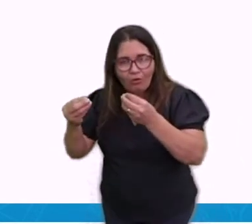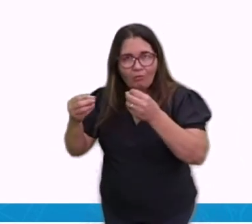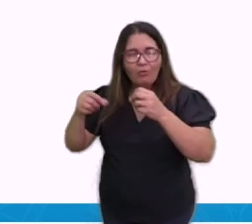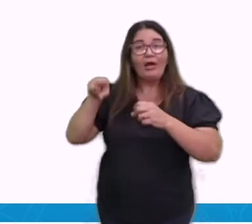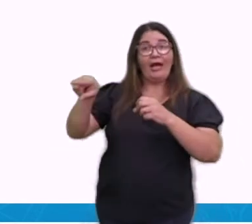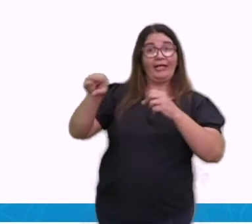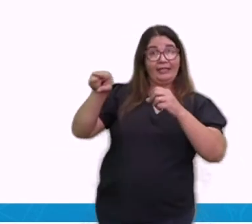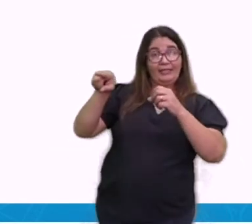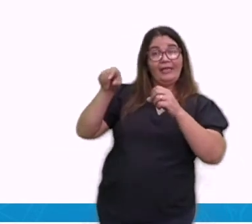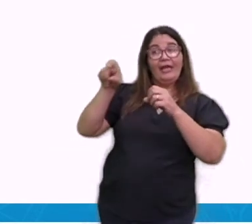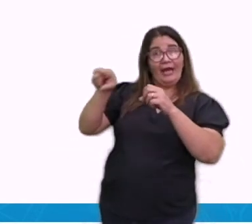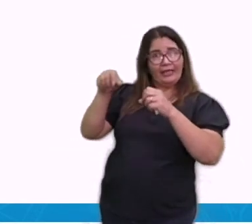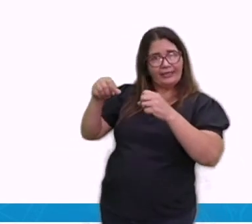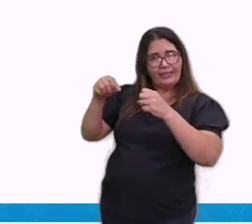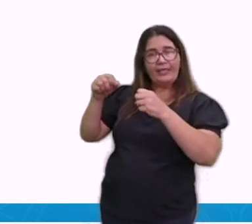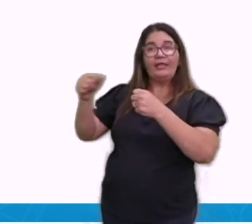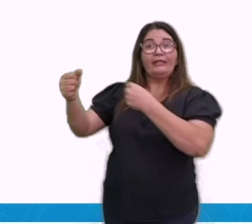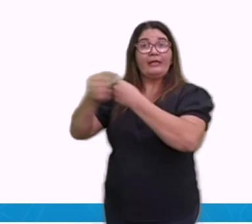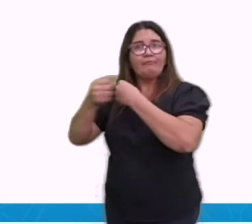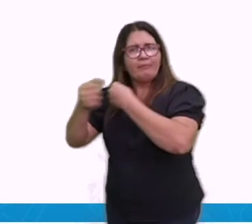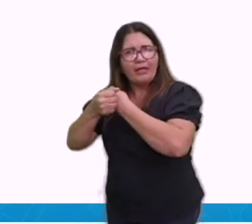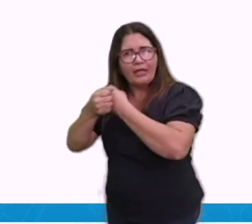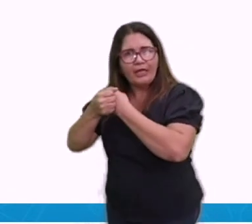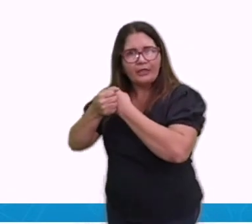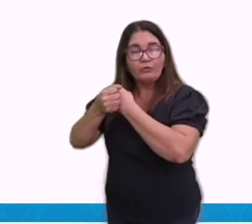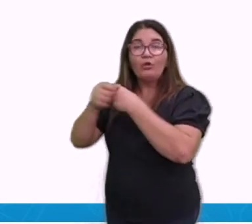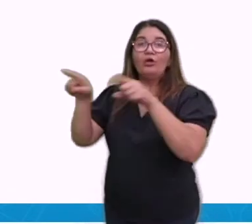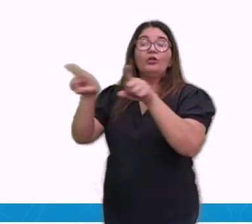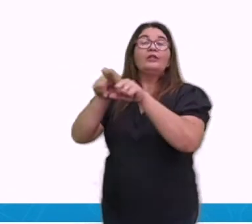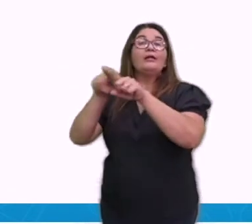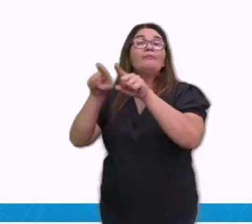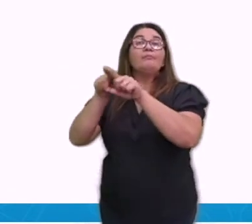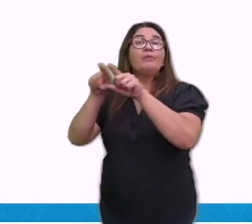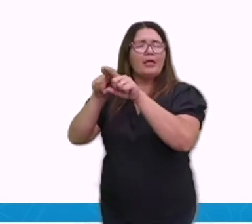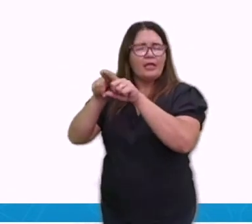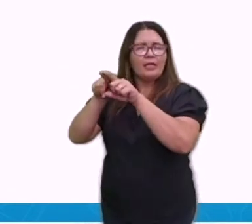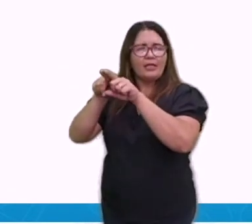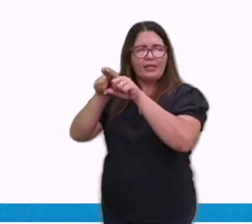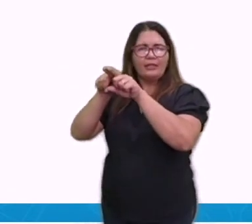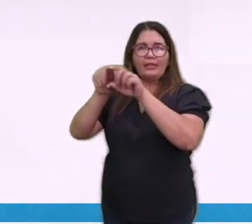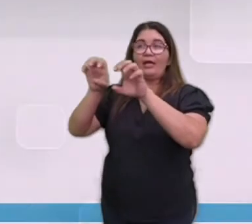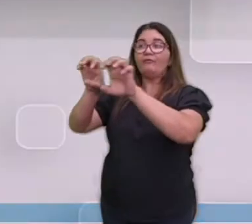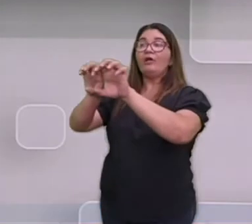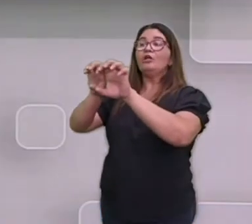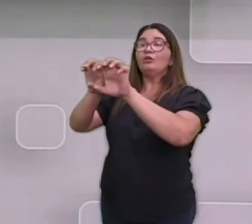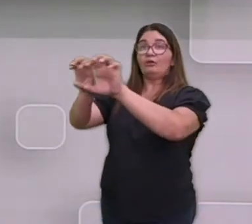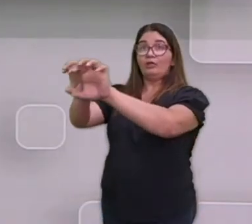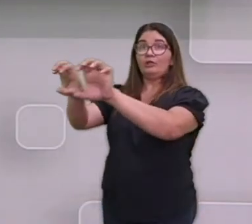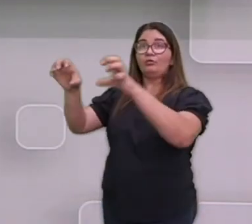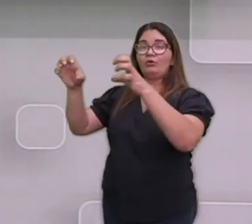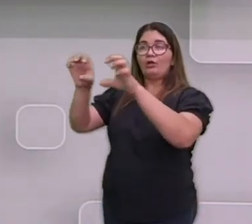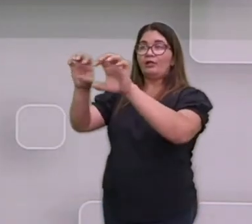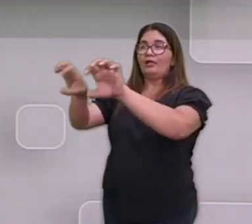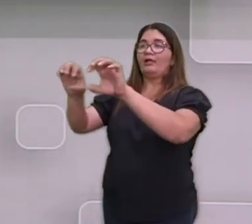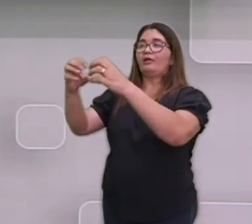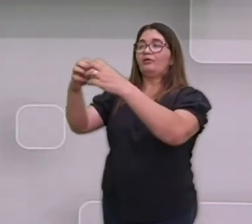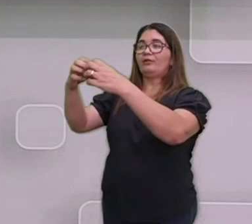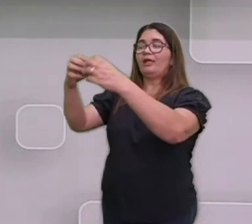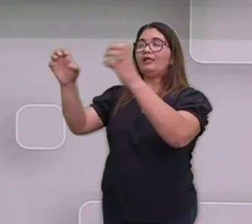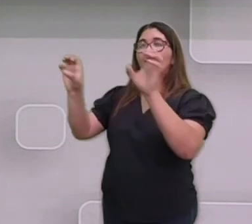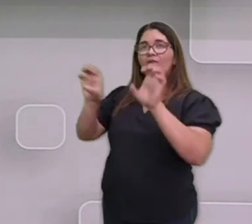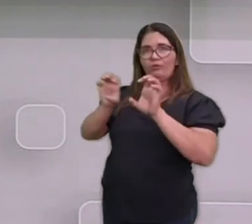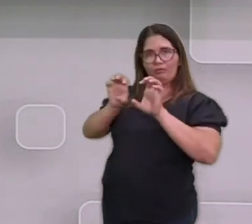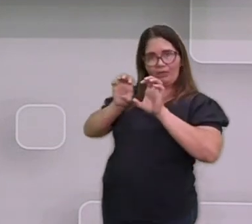Equador. Em outra aula, eu vou falar pra vocês sobre a linha do Equador. É uma parte do globo terrestre, que é classificado como linha do